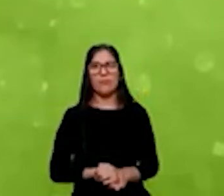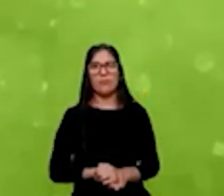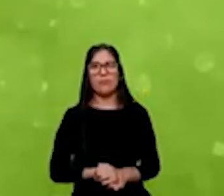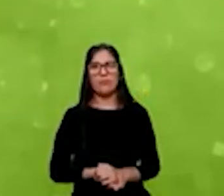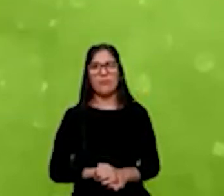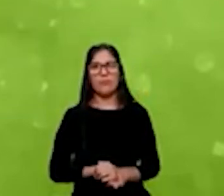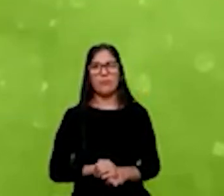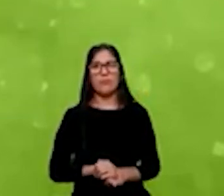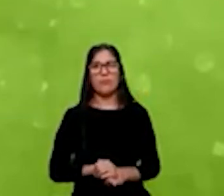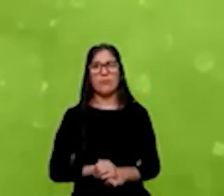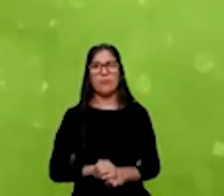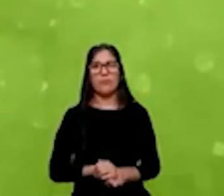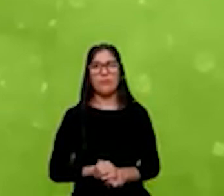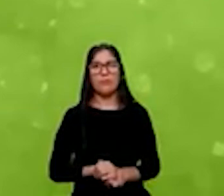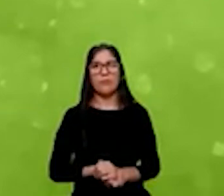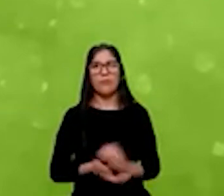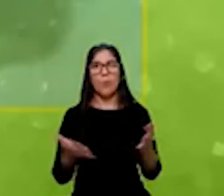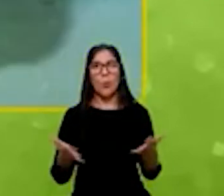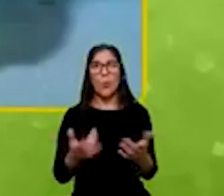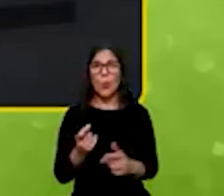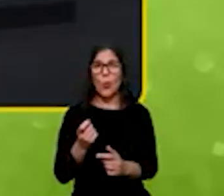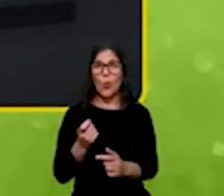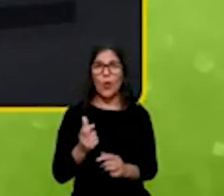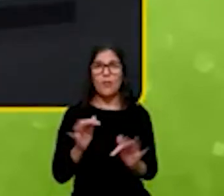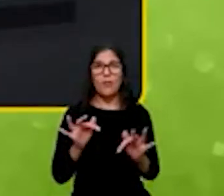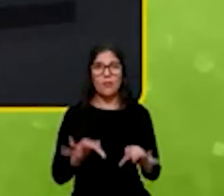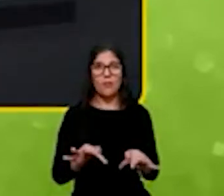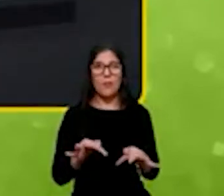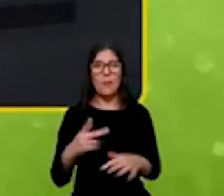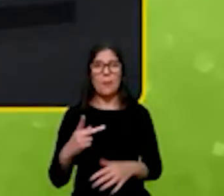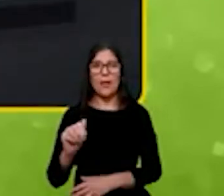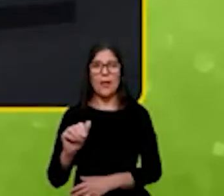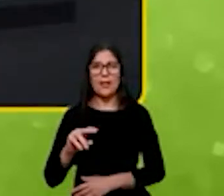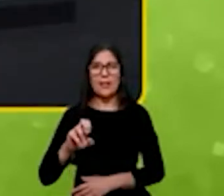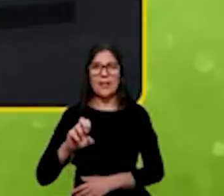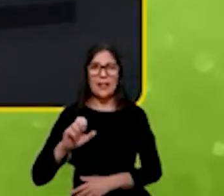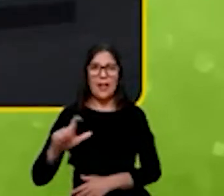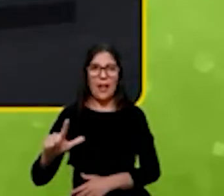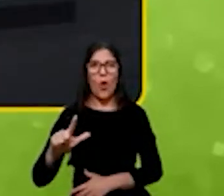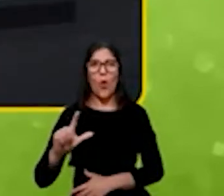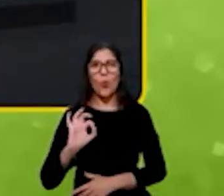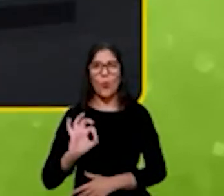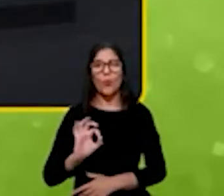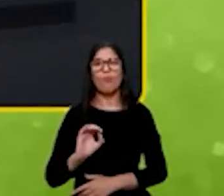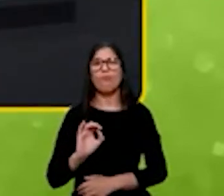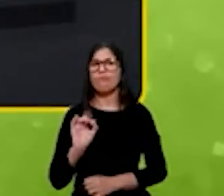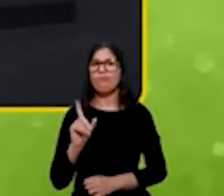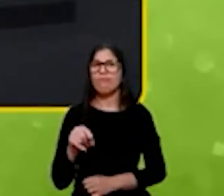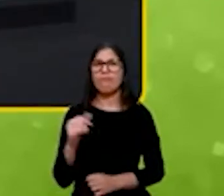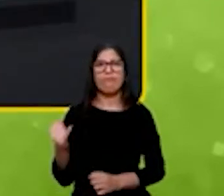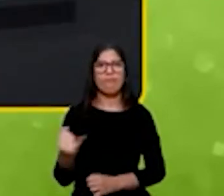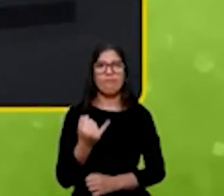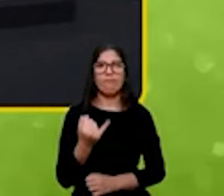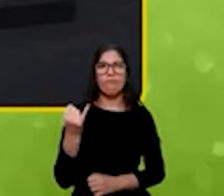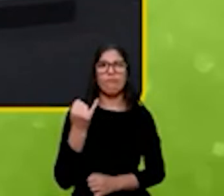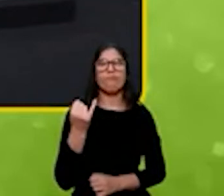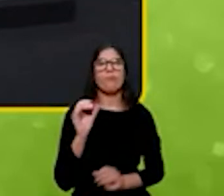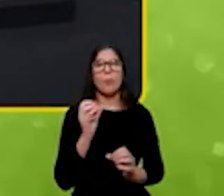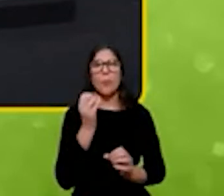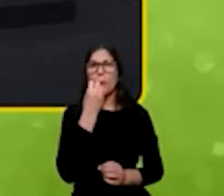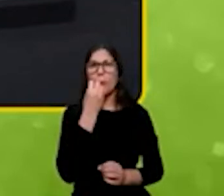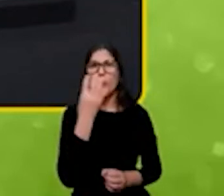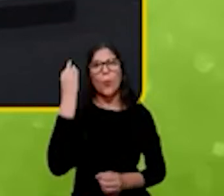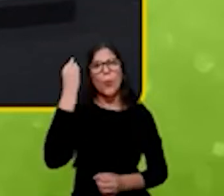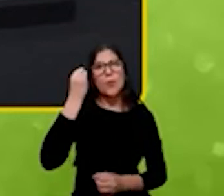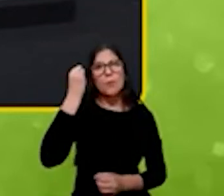A gente está se encaminhando aqui para o final do nosso painel acho que foi muito rico as experiências que a